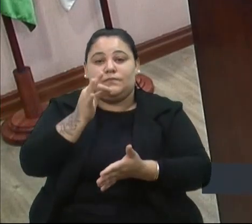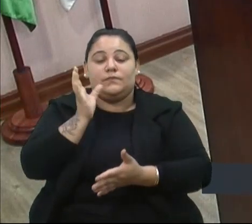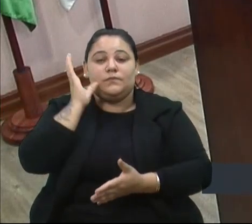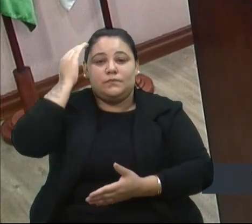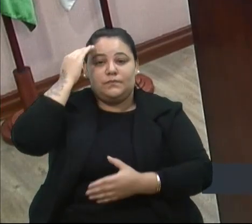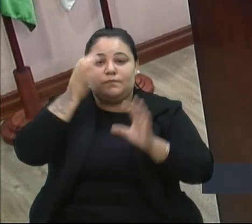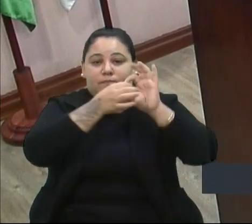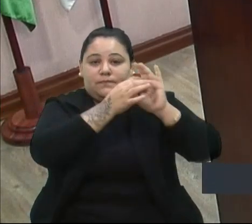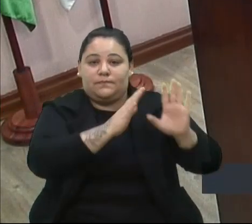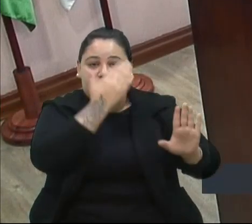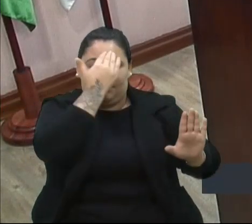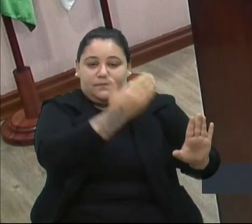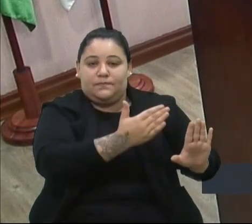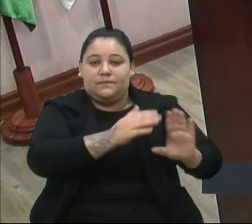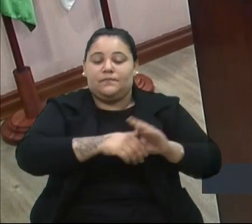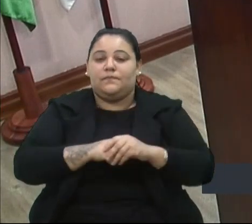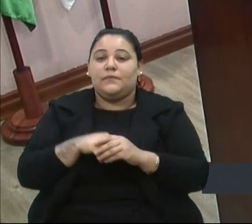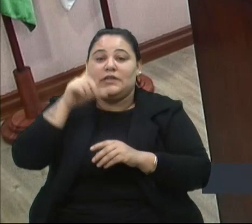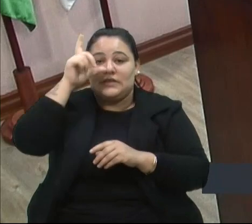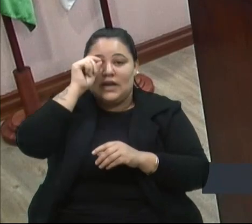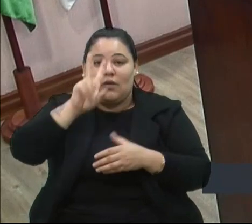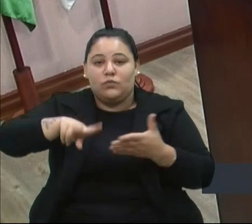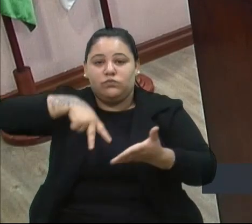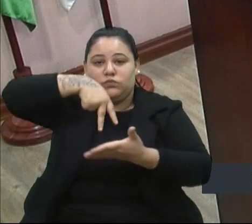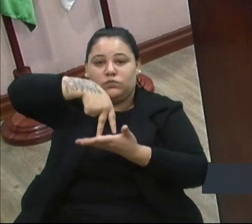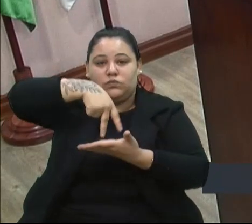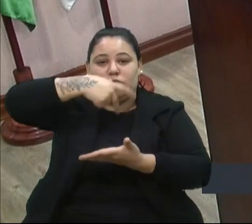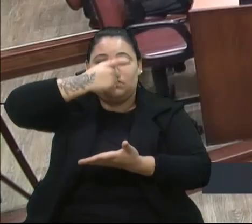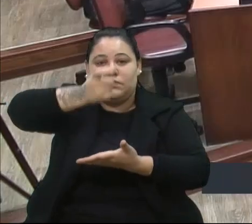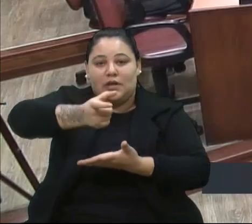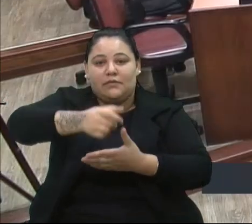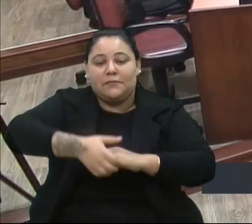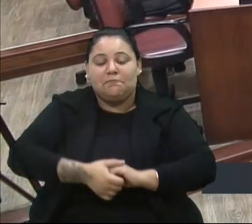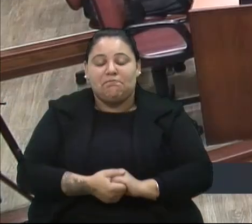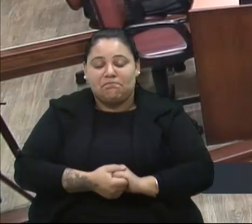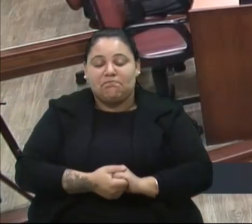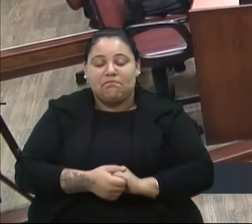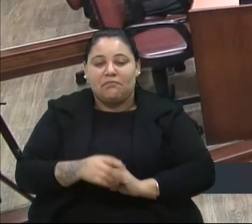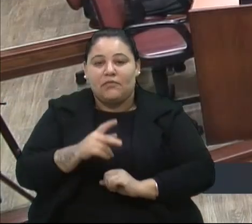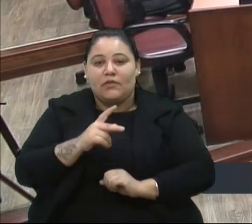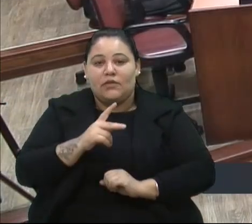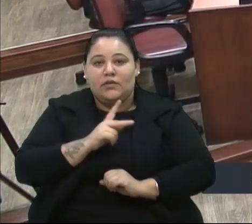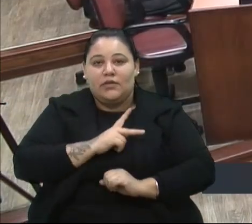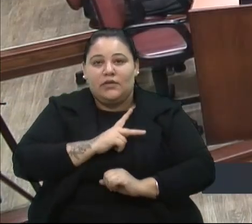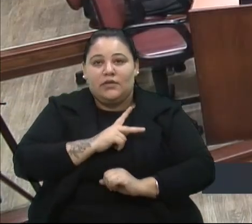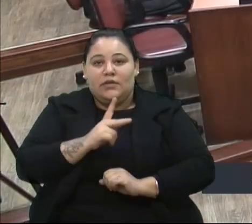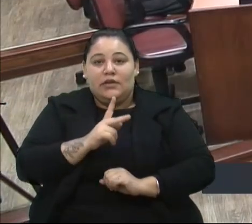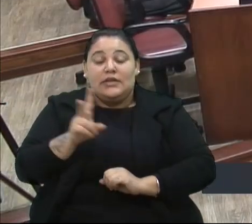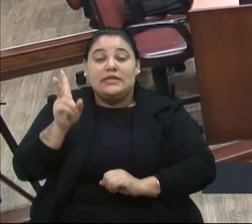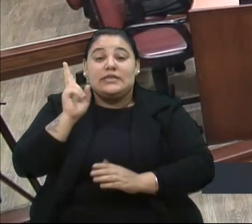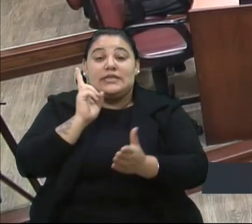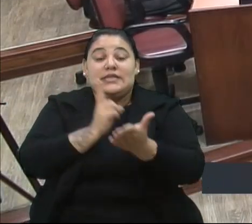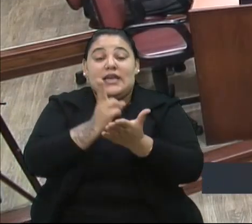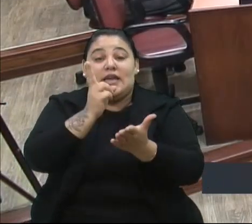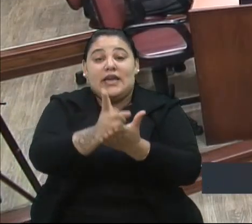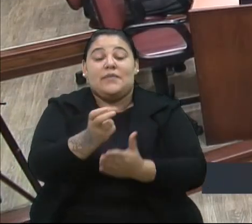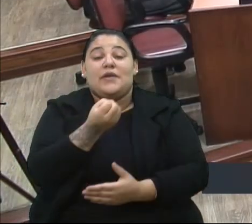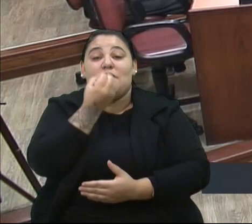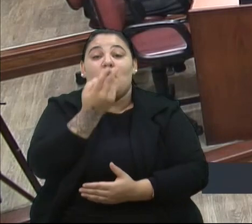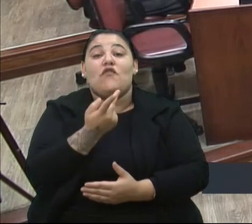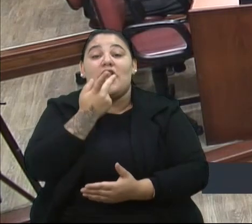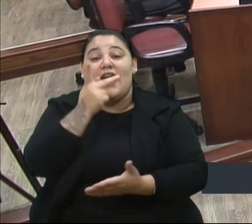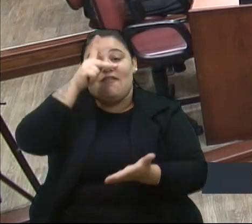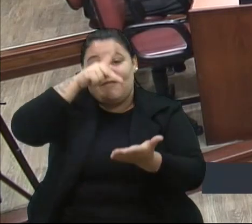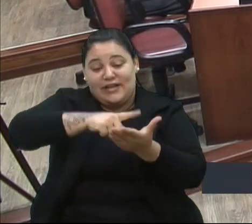Agradece, vereador Scalco, com a palavra. Senhor presidente, sempre é bom reestabelecer a verdade aqui dentro.